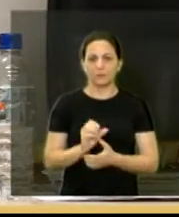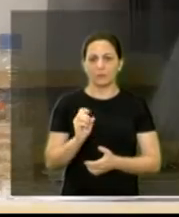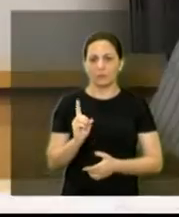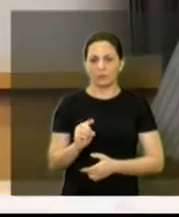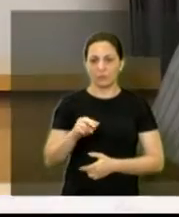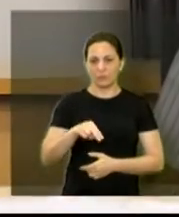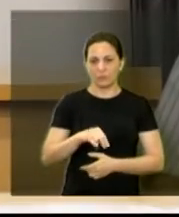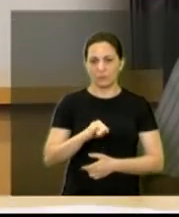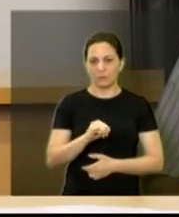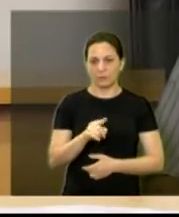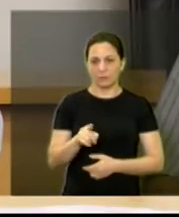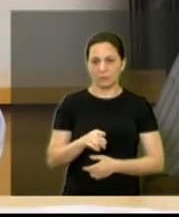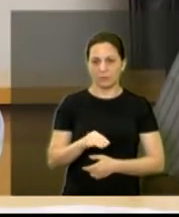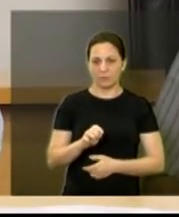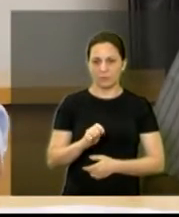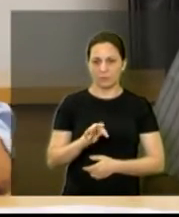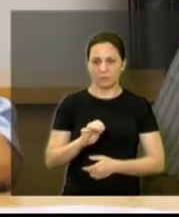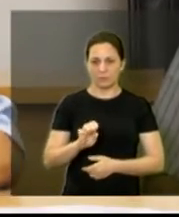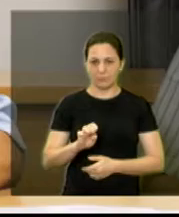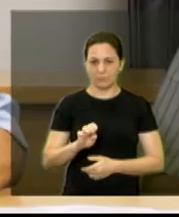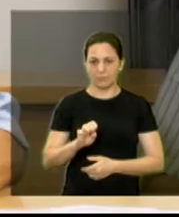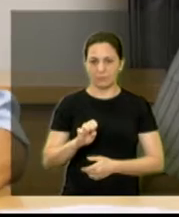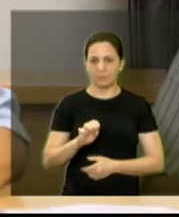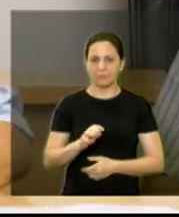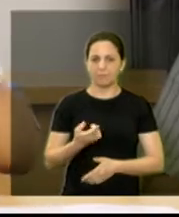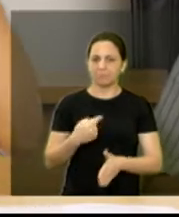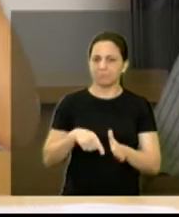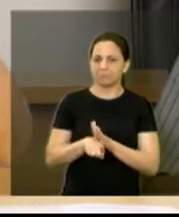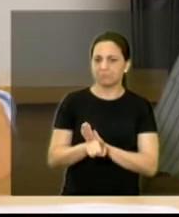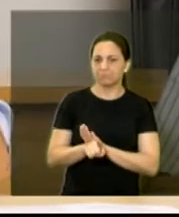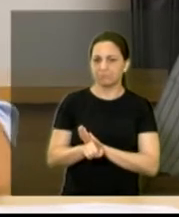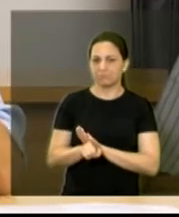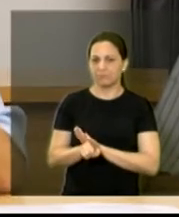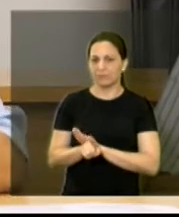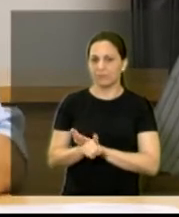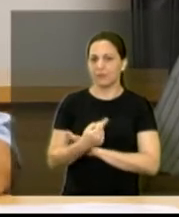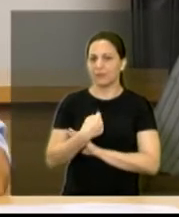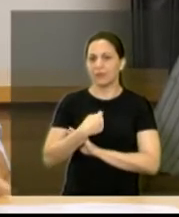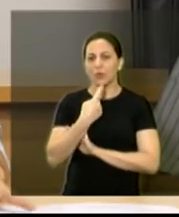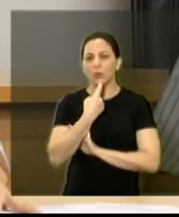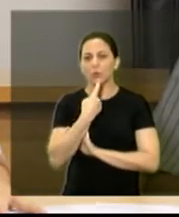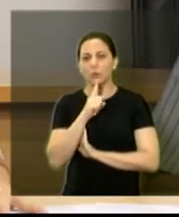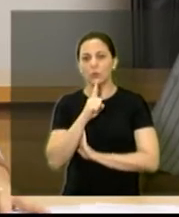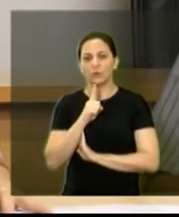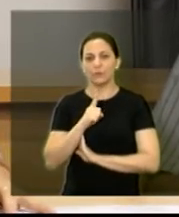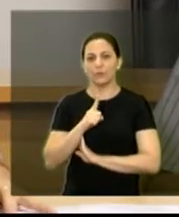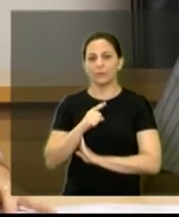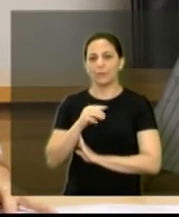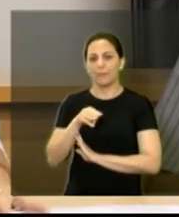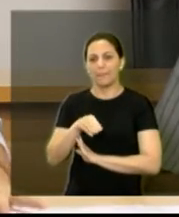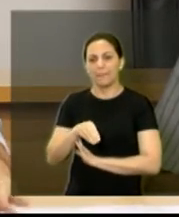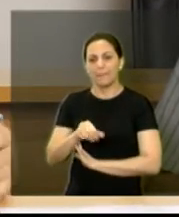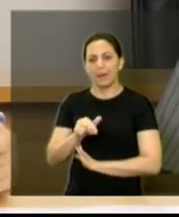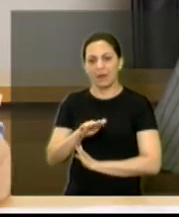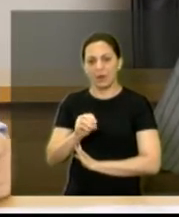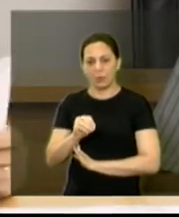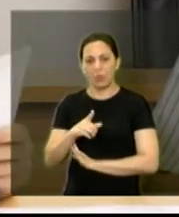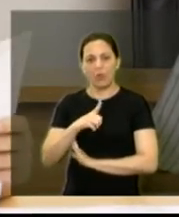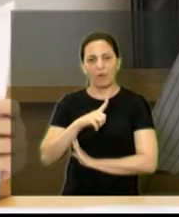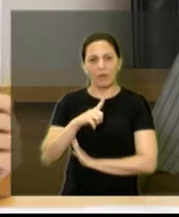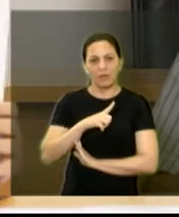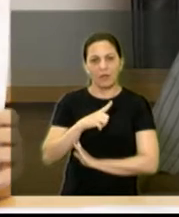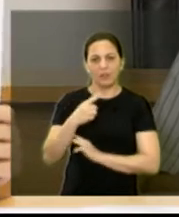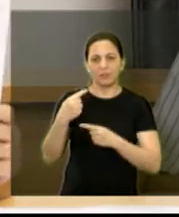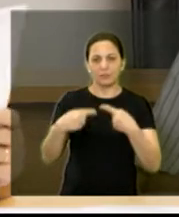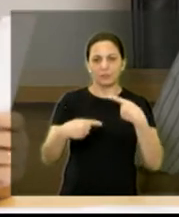eu queria porque dado o debate a gente vai suscitando algumas dúvidas aqui Marco tem alguma algum